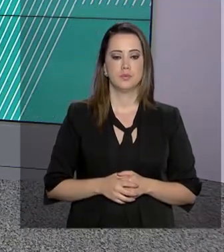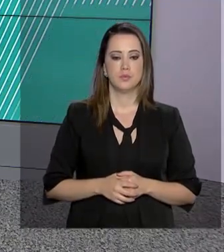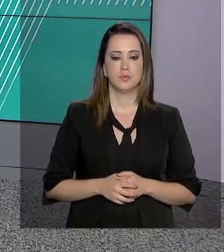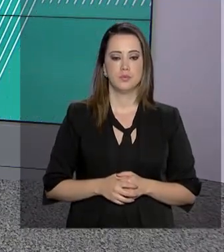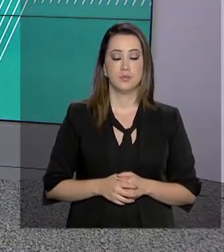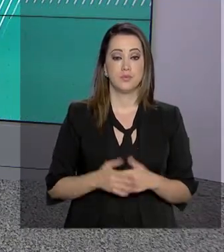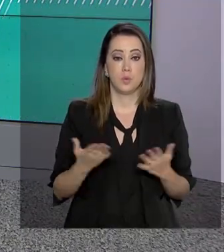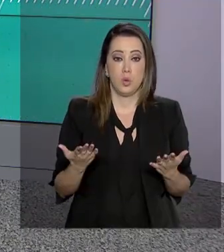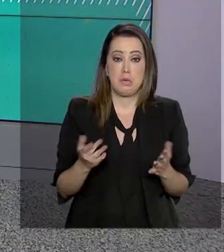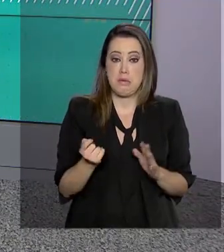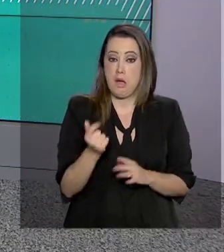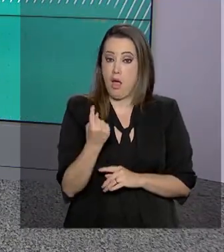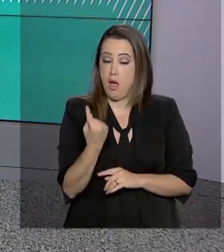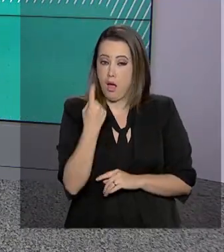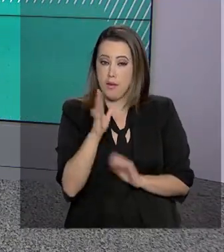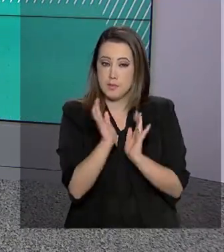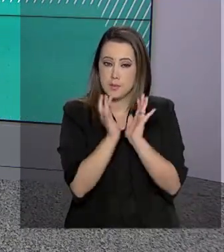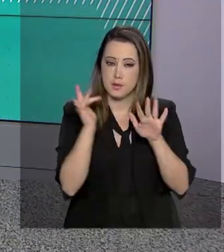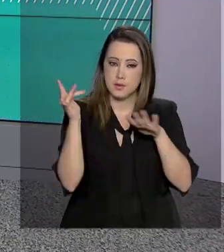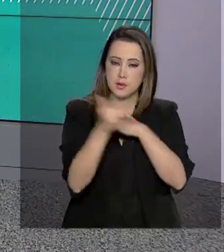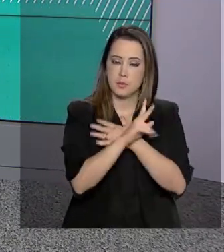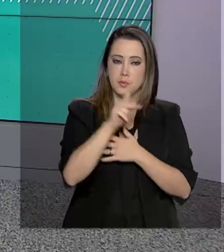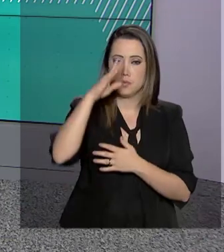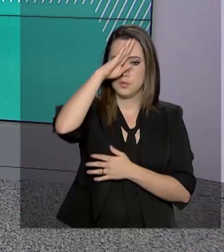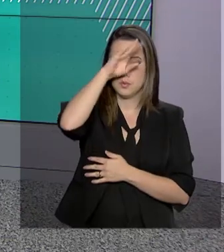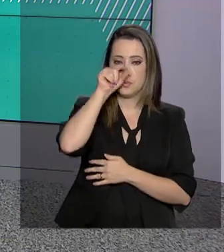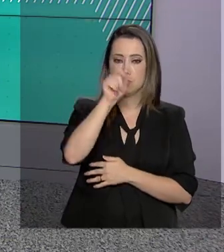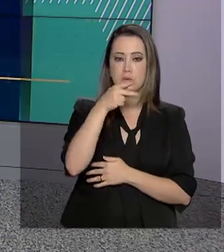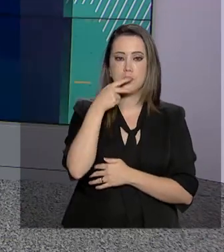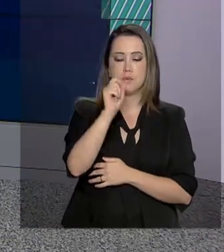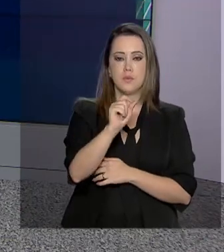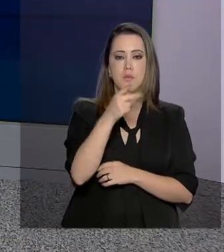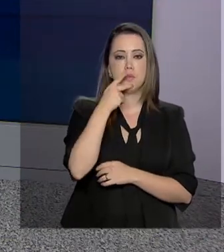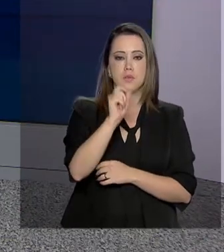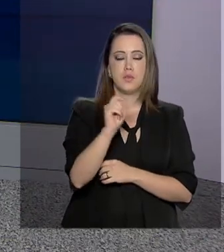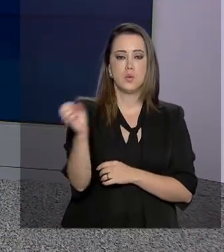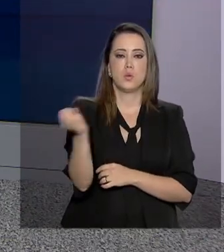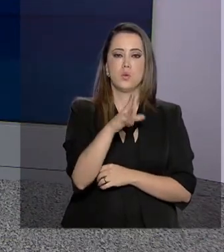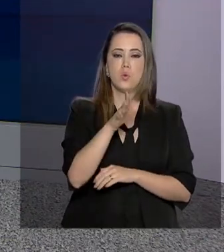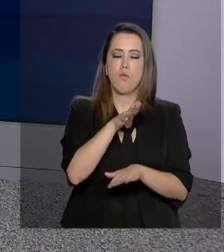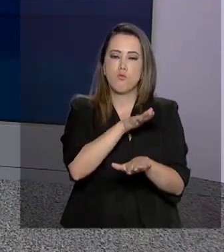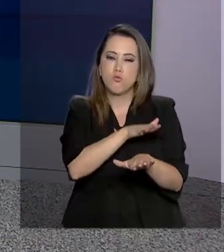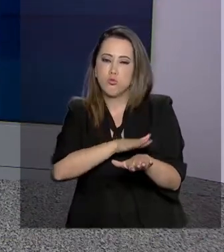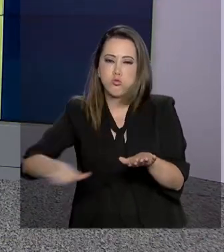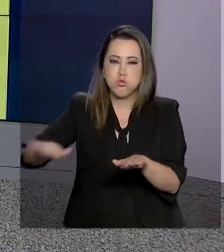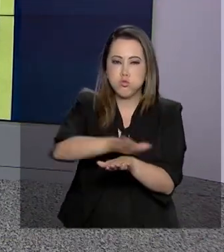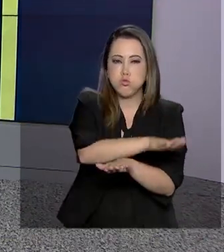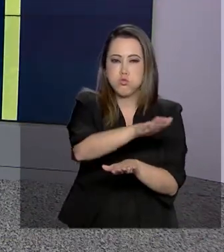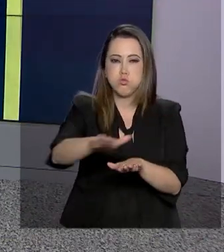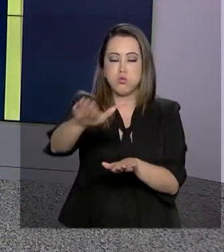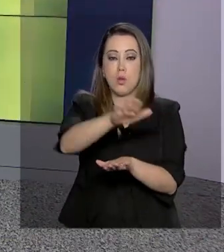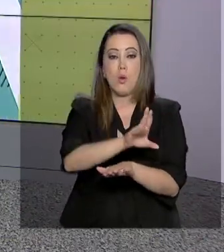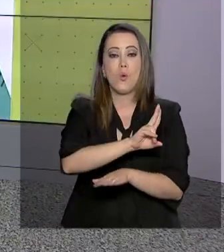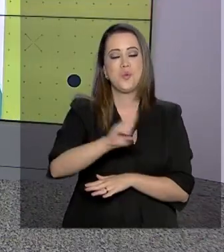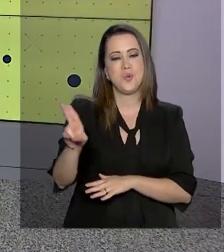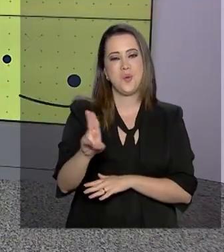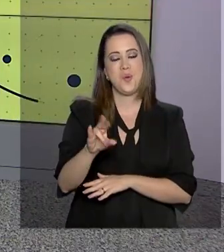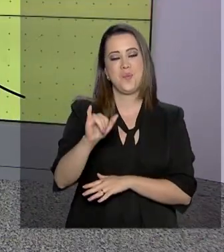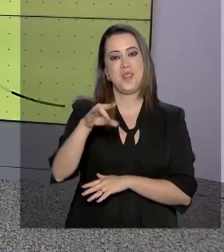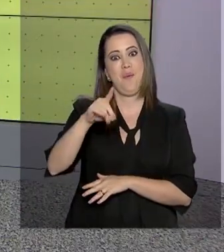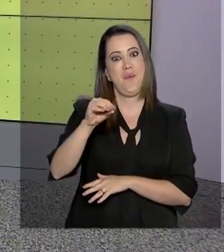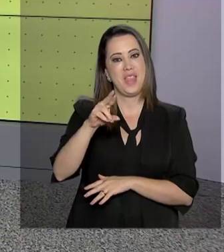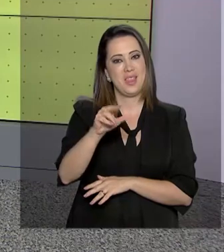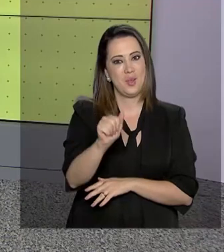E agora há pouco, pelas redes sociais, o presidente Jair Bolsonaro disse que o novo autódromo no Rio de Janeiro terá o nome do ídolo